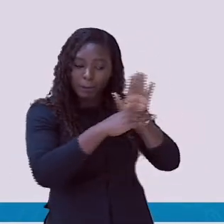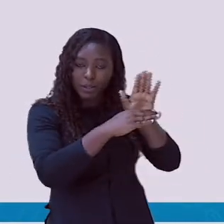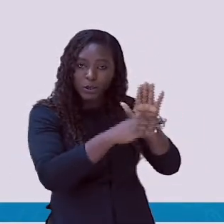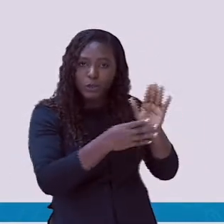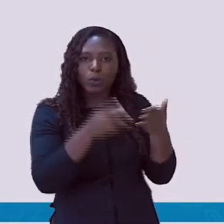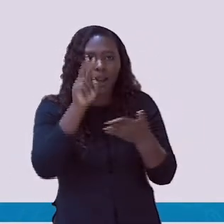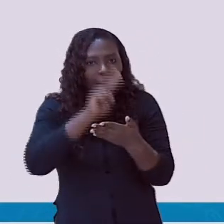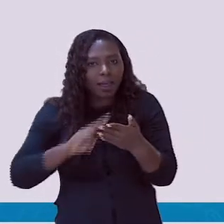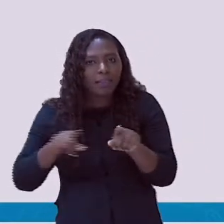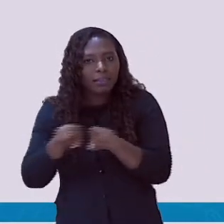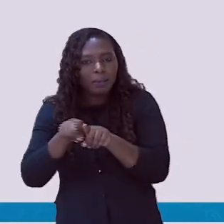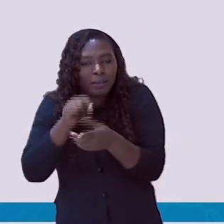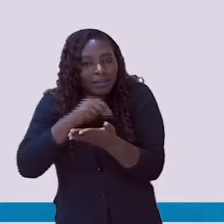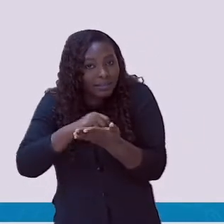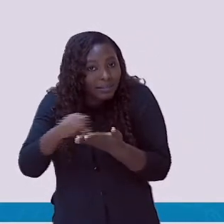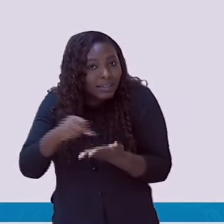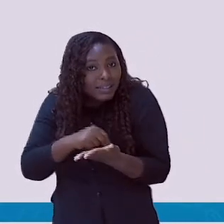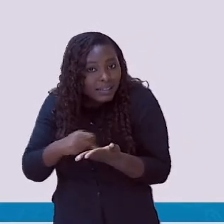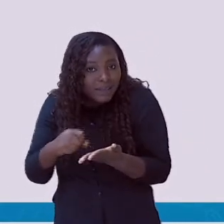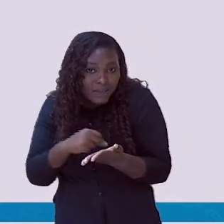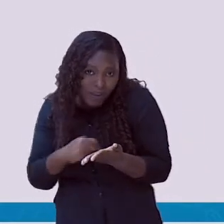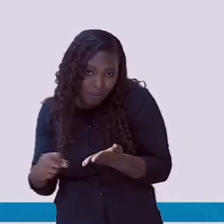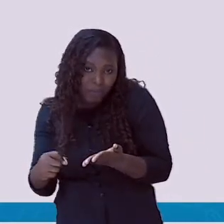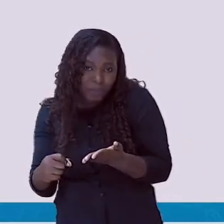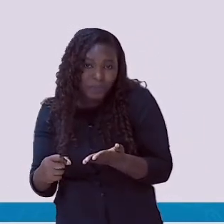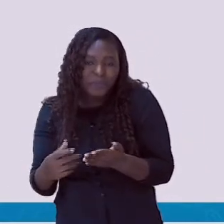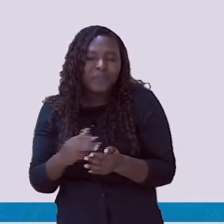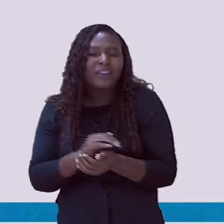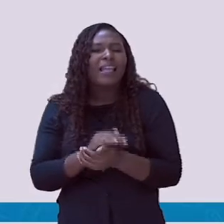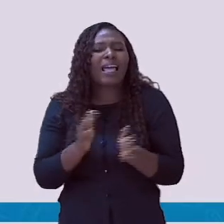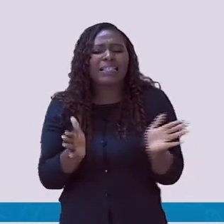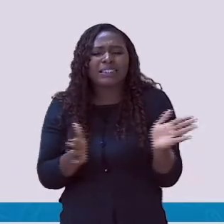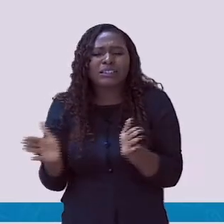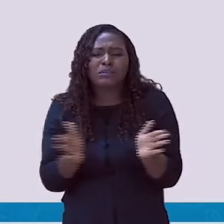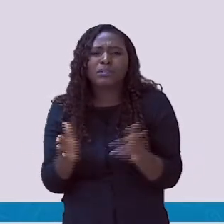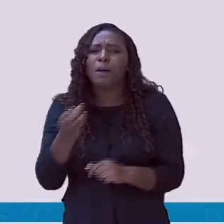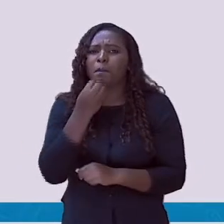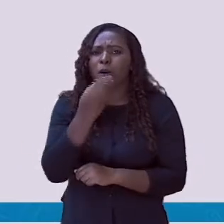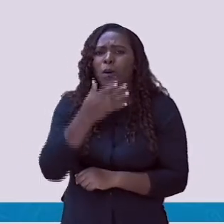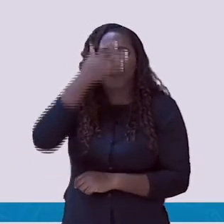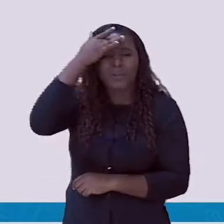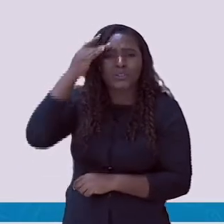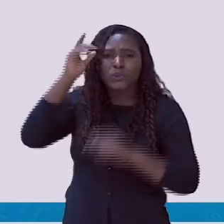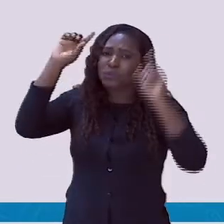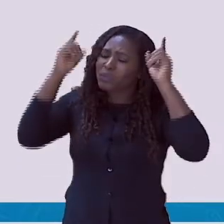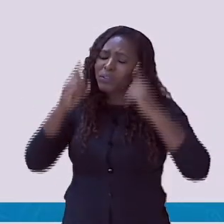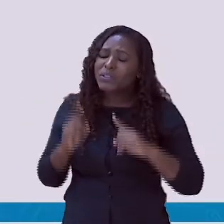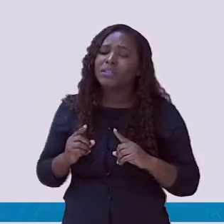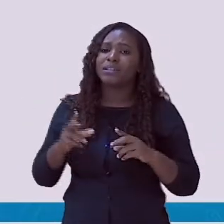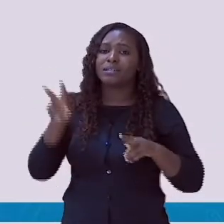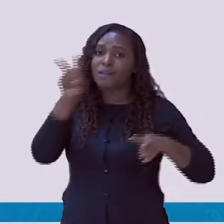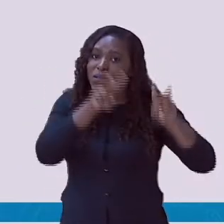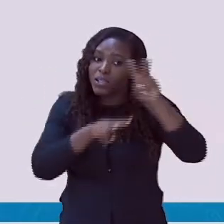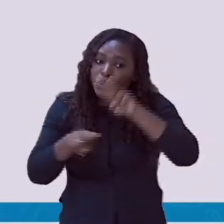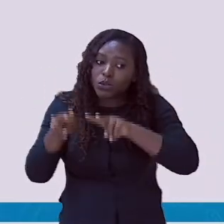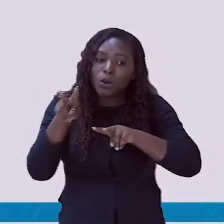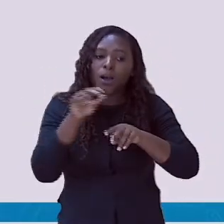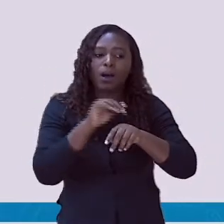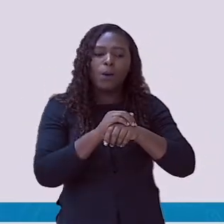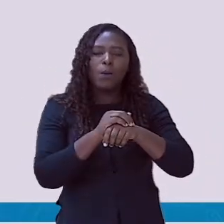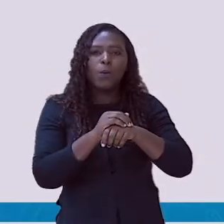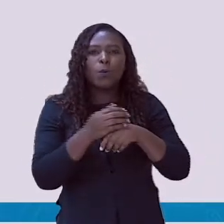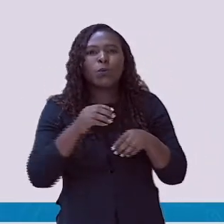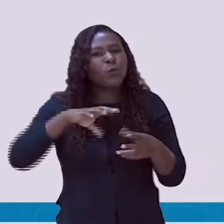leitores de tela possibilita o acesso do deficiente visual ao mundo digital e são utilizados como